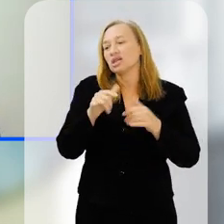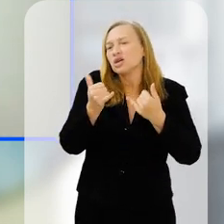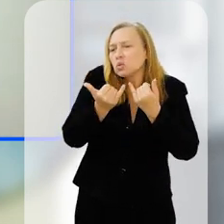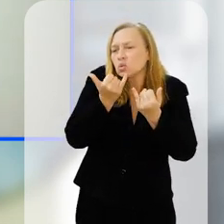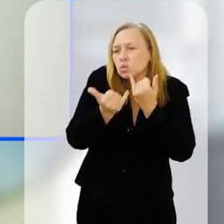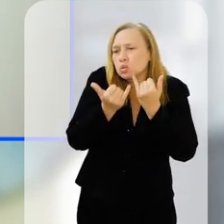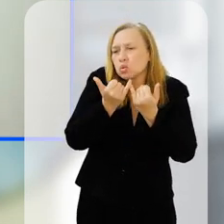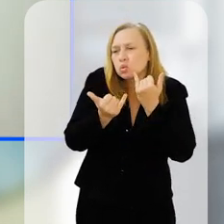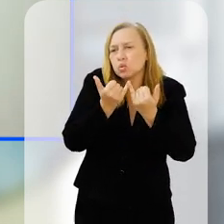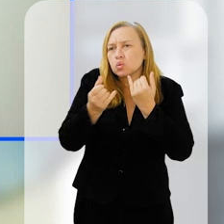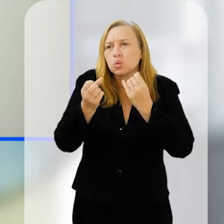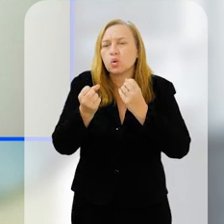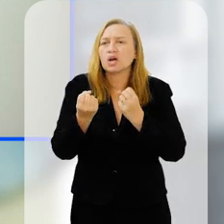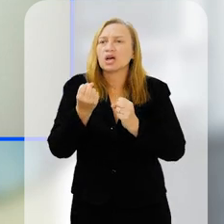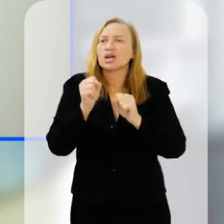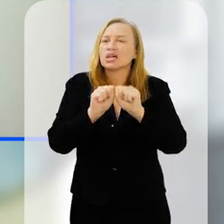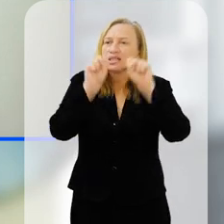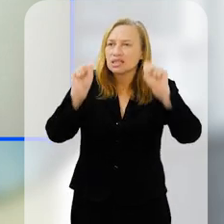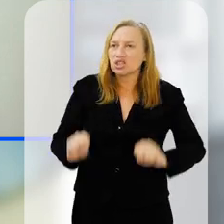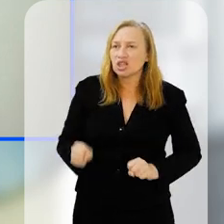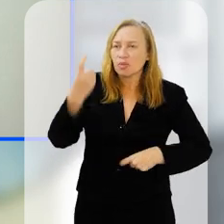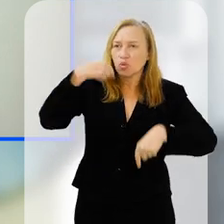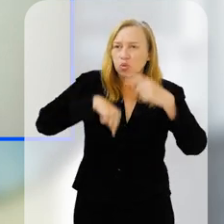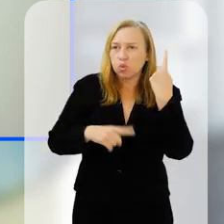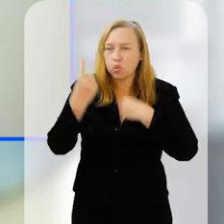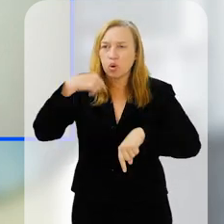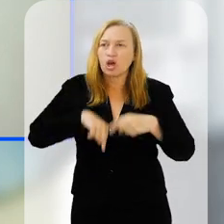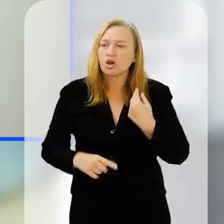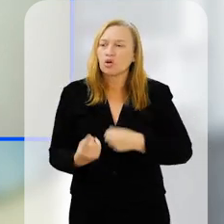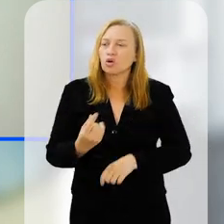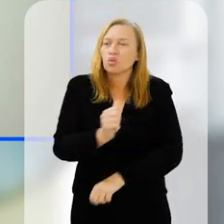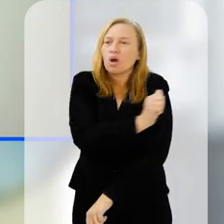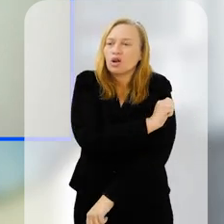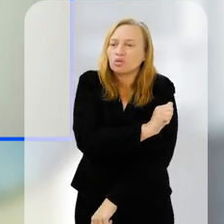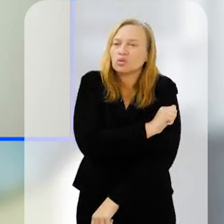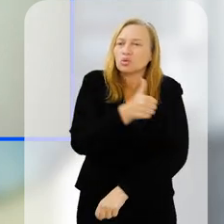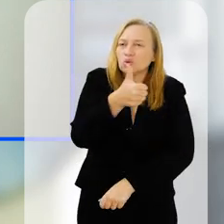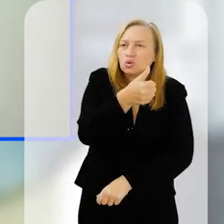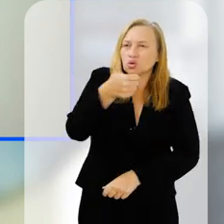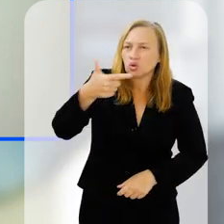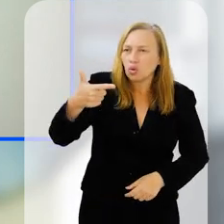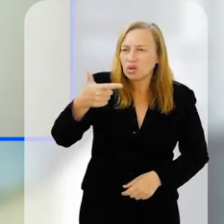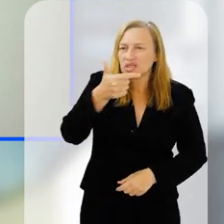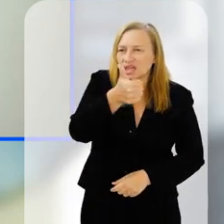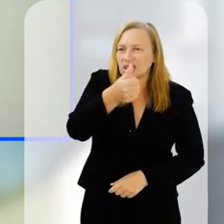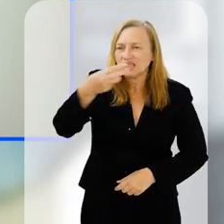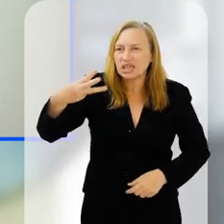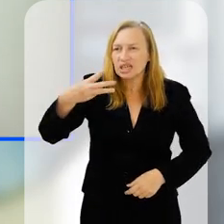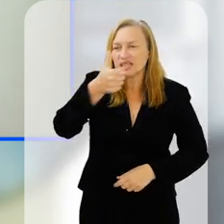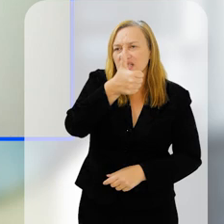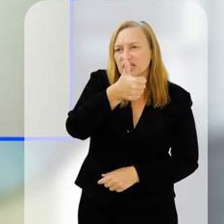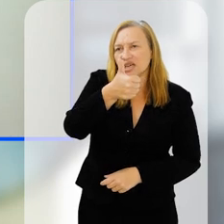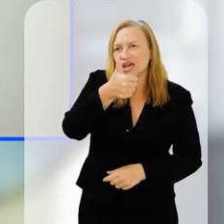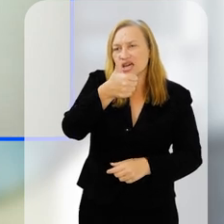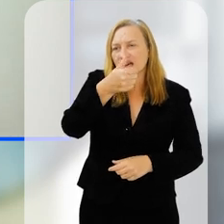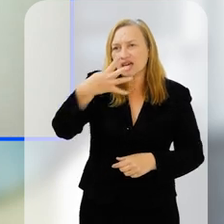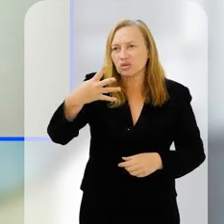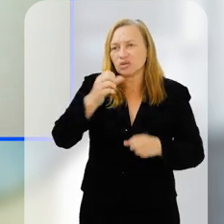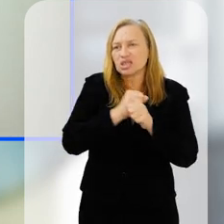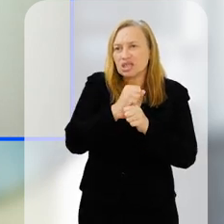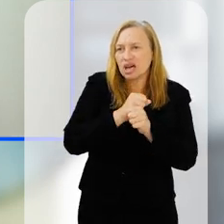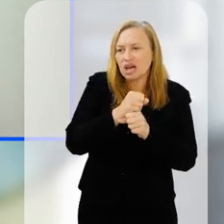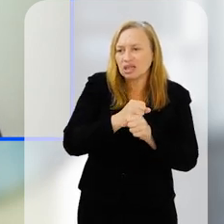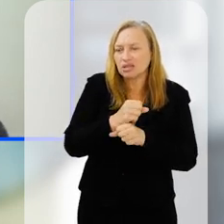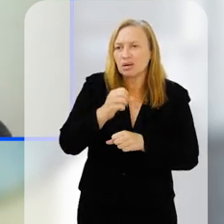bioquímicas entre esses sistemas. Um estudante que vai passar 12, 13 anos, 14 anos, depois universidade, mestrado,